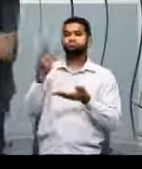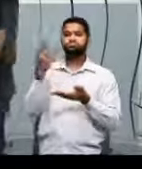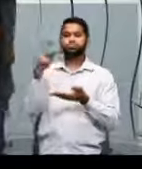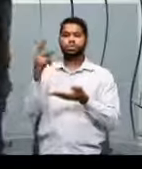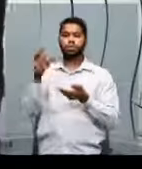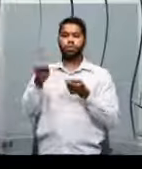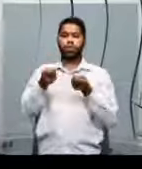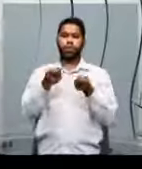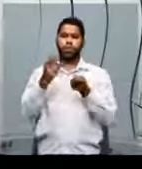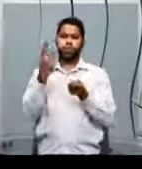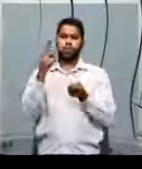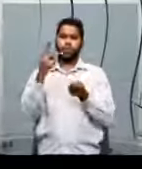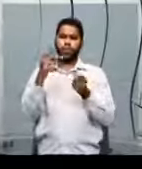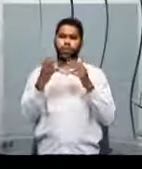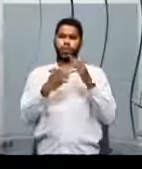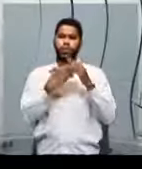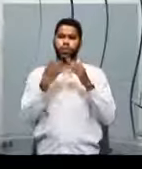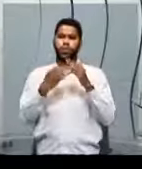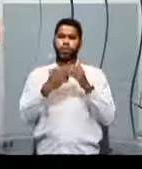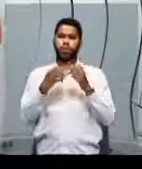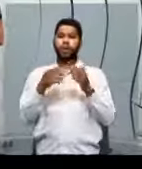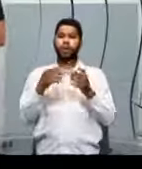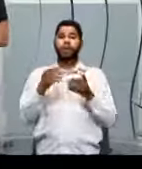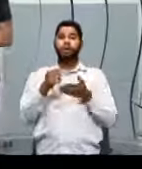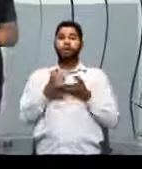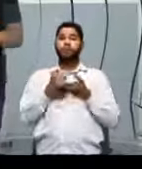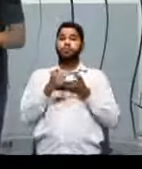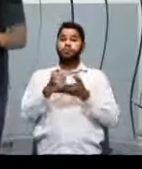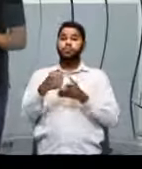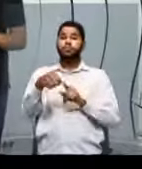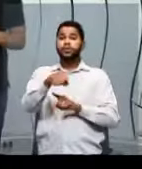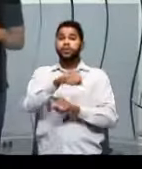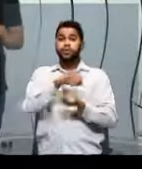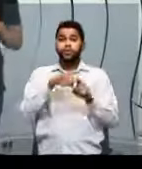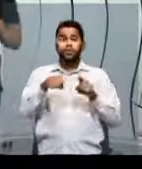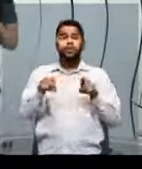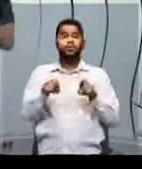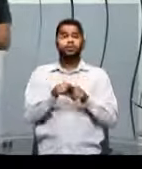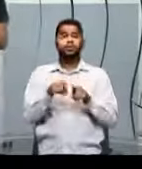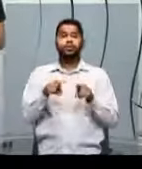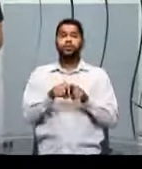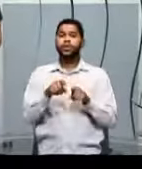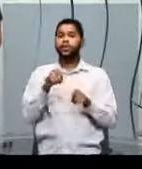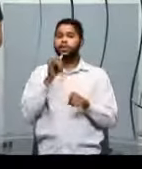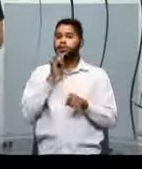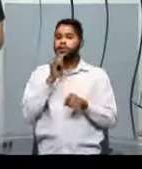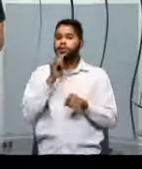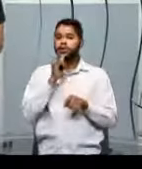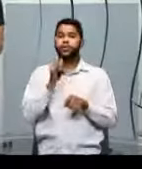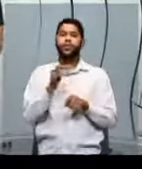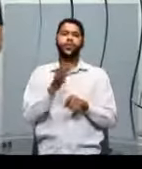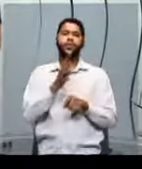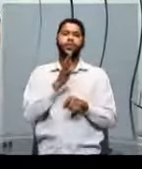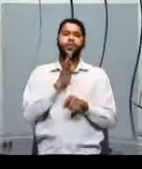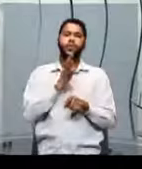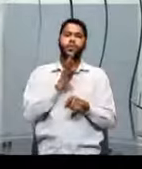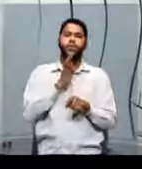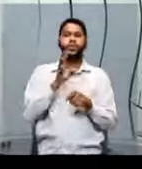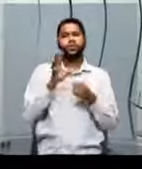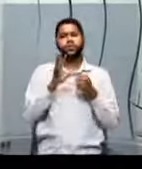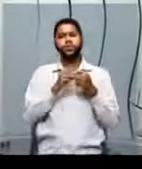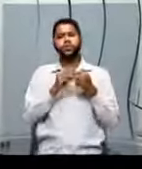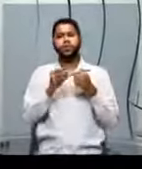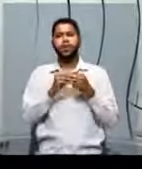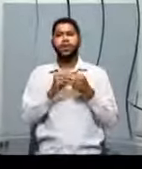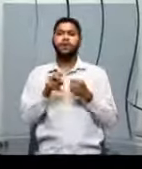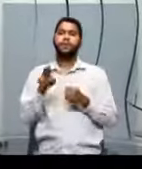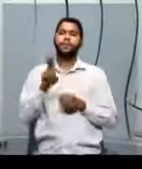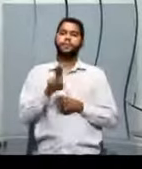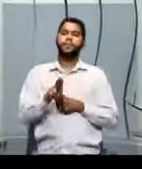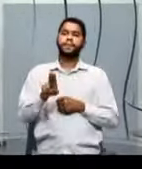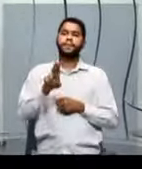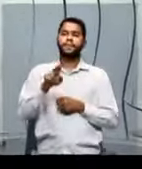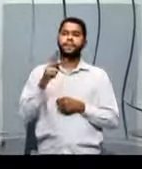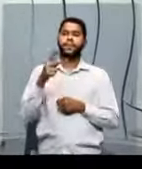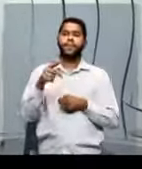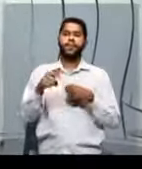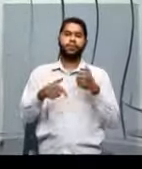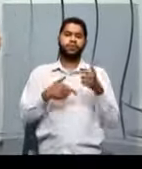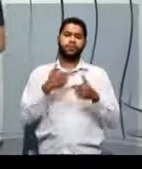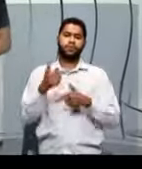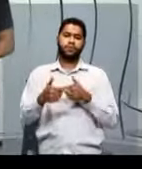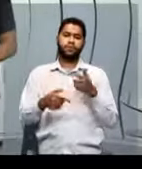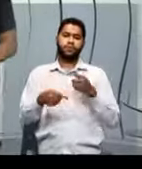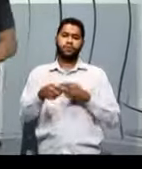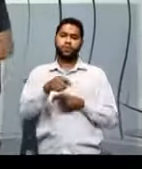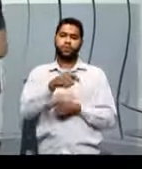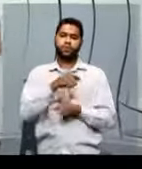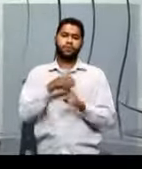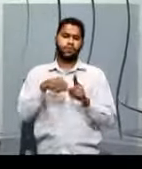o negócio. Uma pessoa que fez serviço social, ele vai pegar todo aquele conhecimento do serviço social e aplicar ali no serviço social